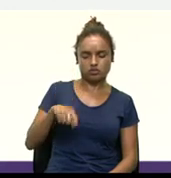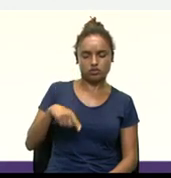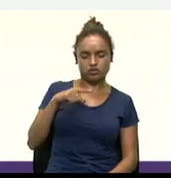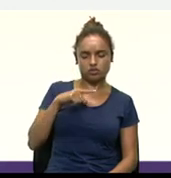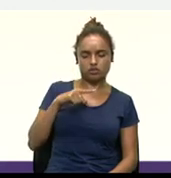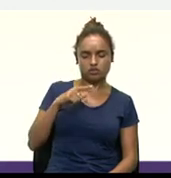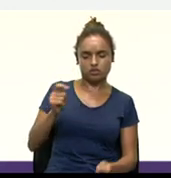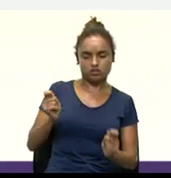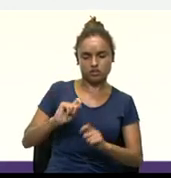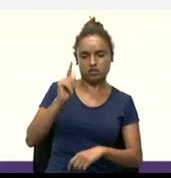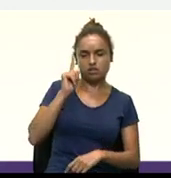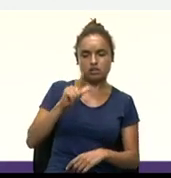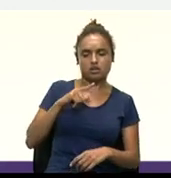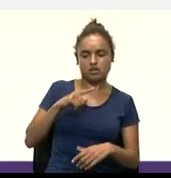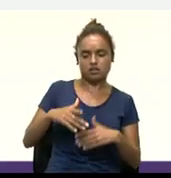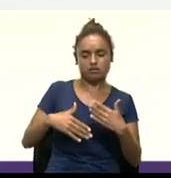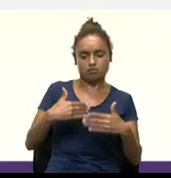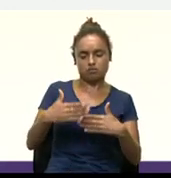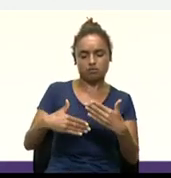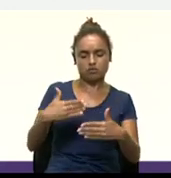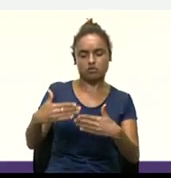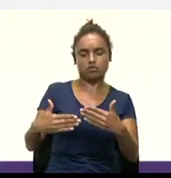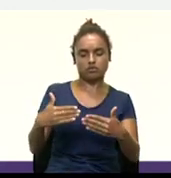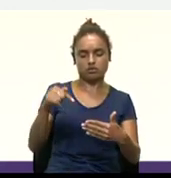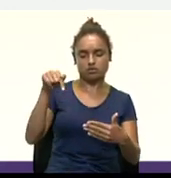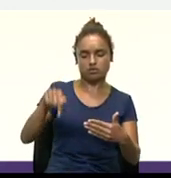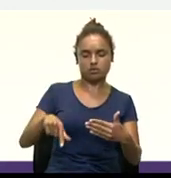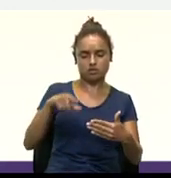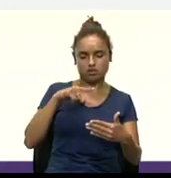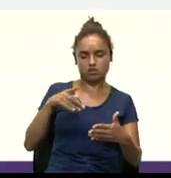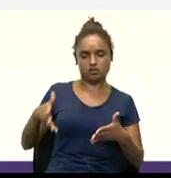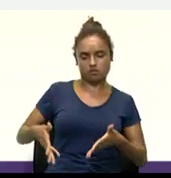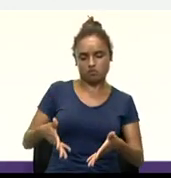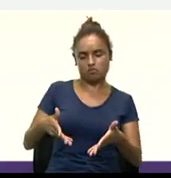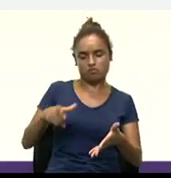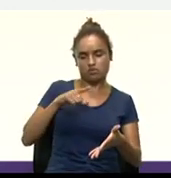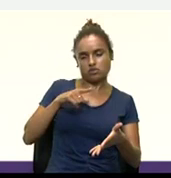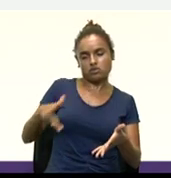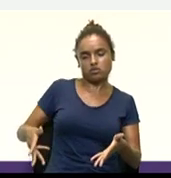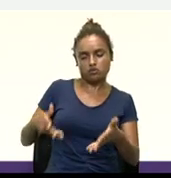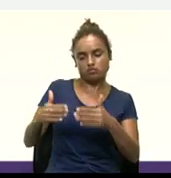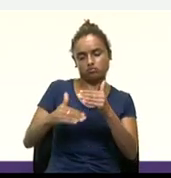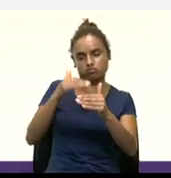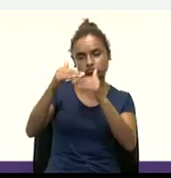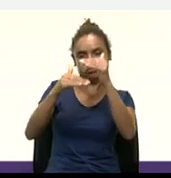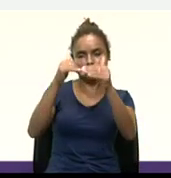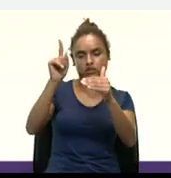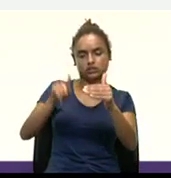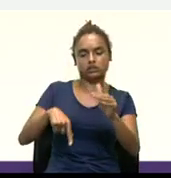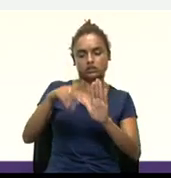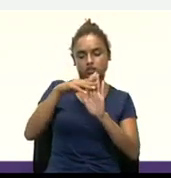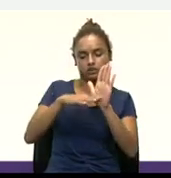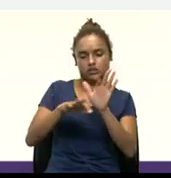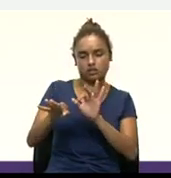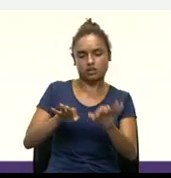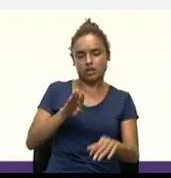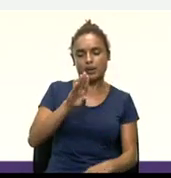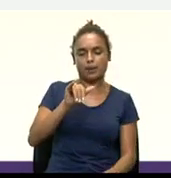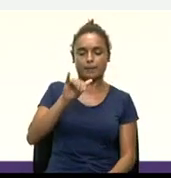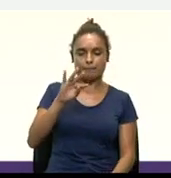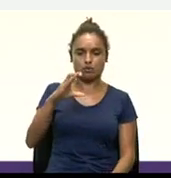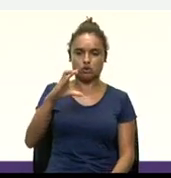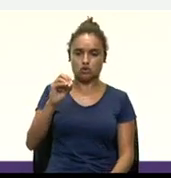comunidade se interessaram e passaram a incentivar o desenvolvimento desse projeto que é a Bitcoin.